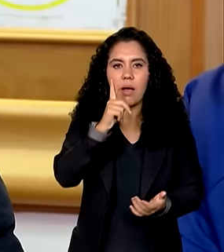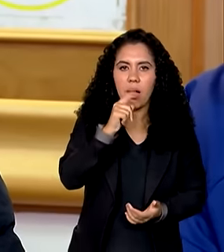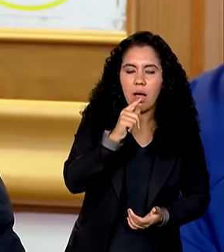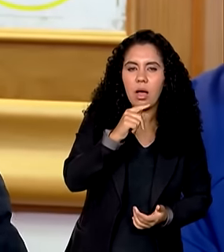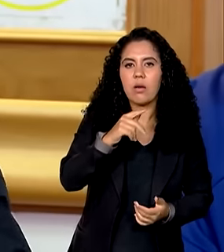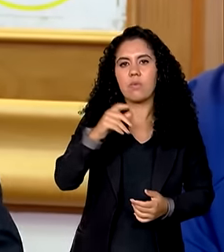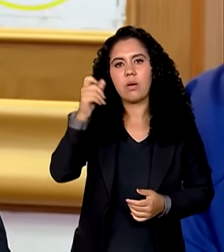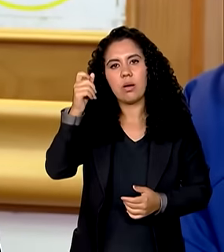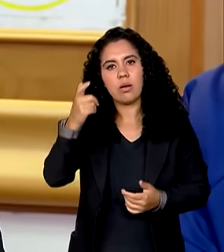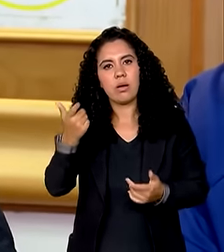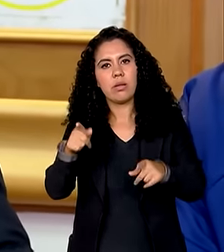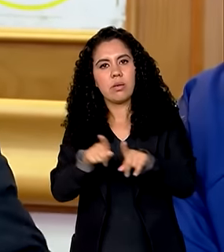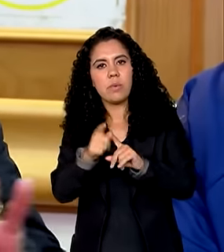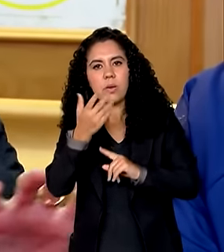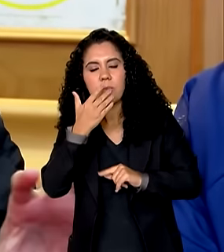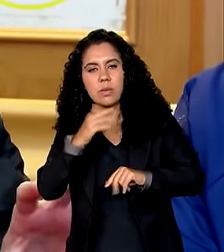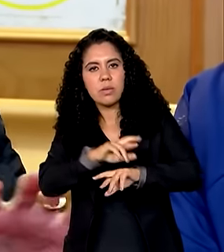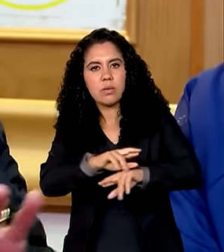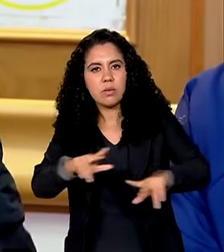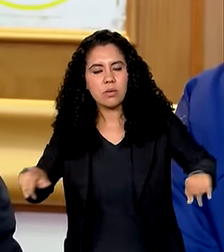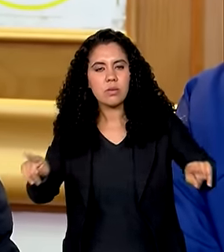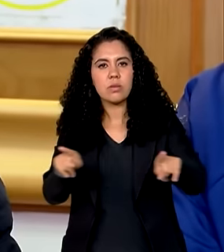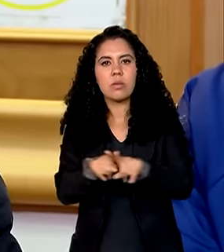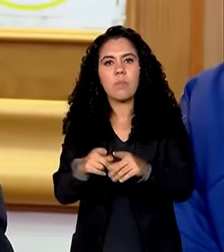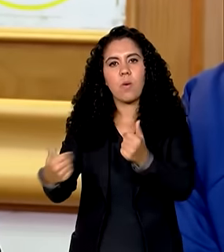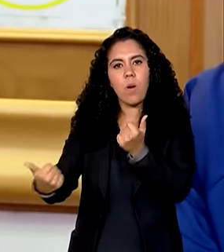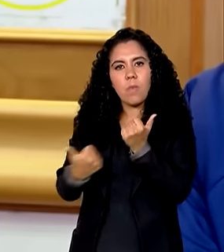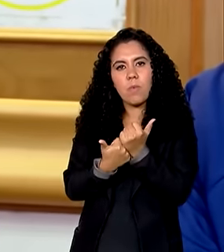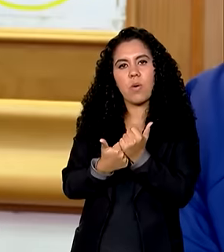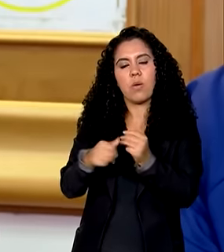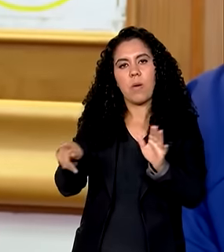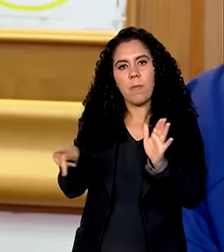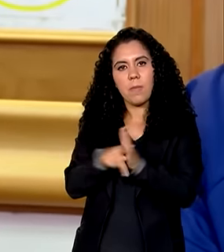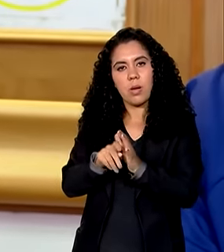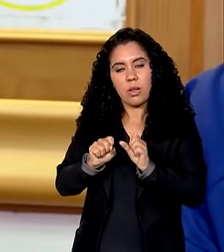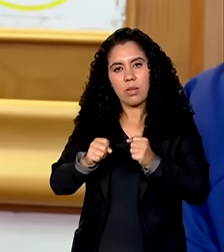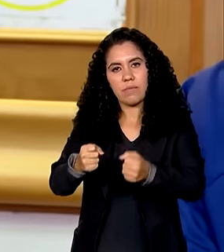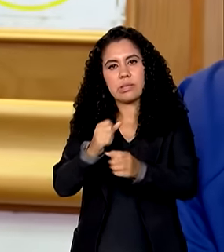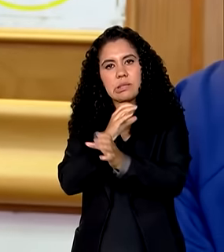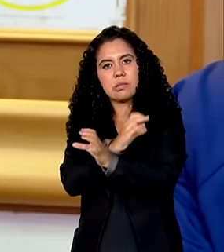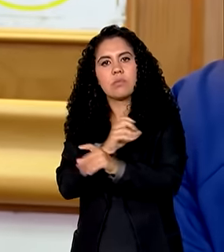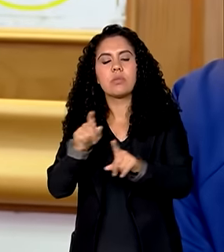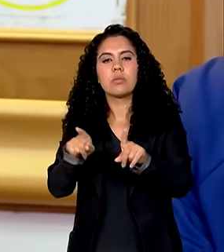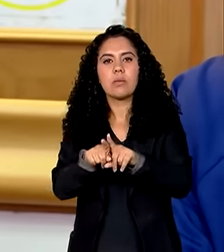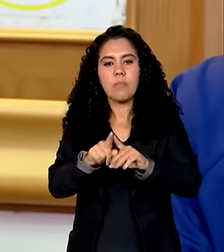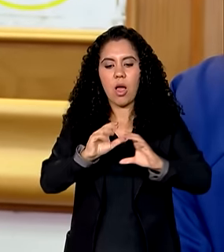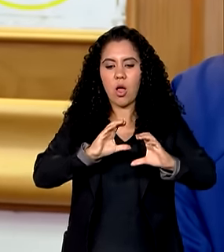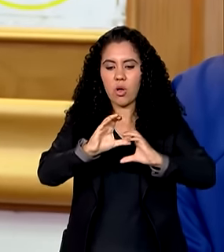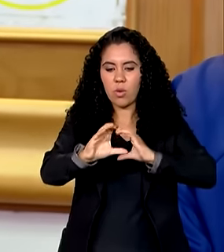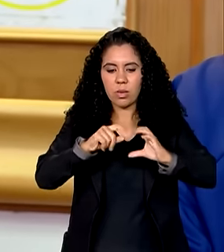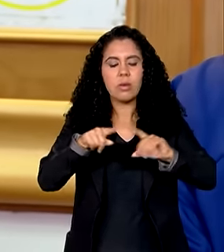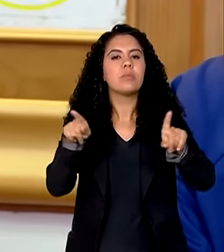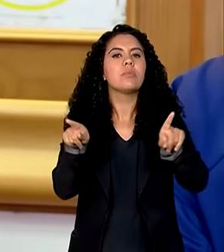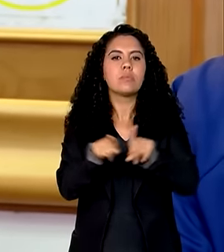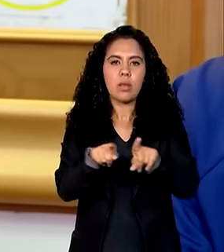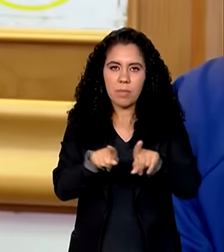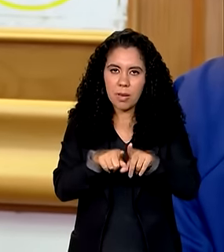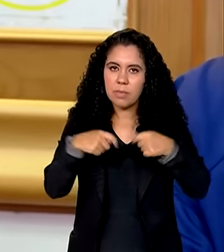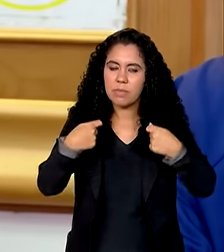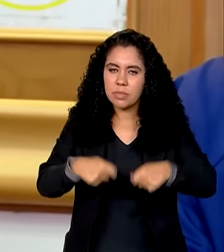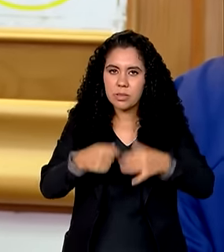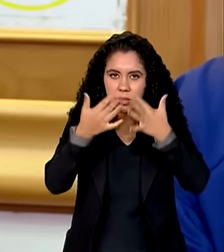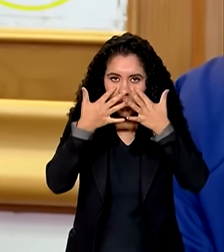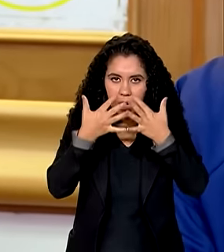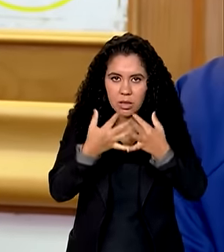civil nacional tem buscado atuar em todas as áreas e no setor das comunicações não será diferente primeiro